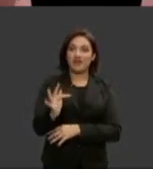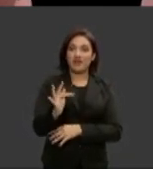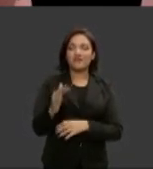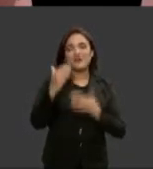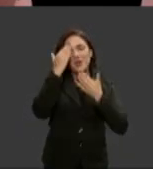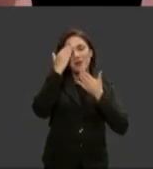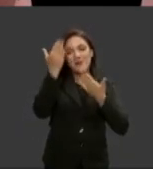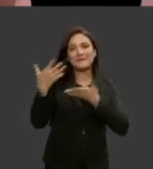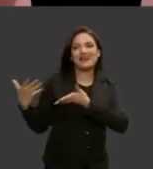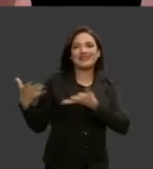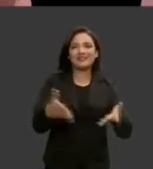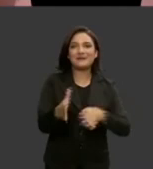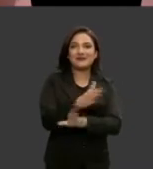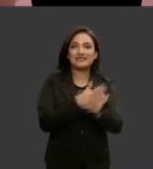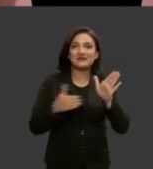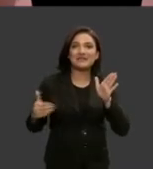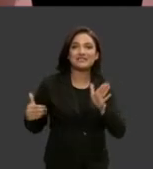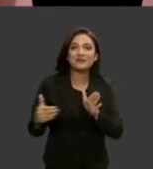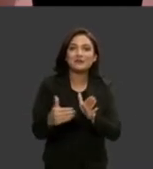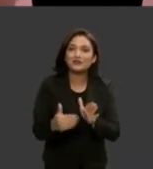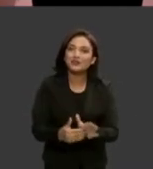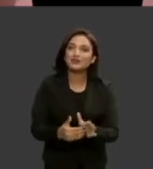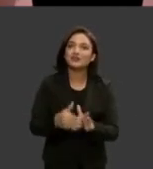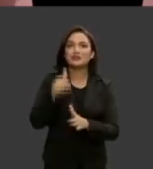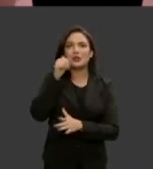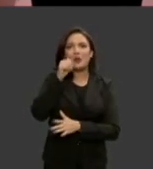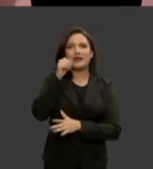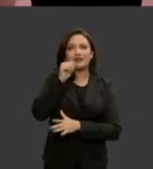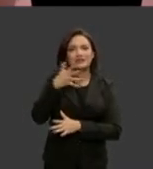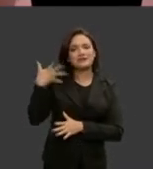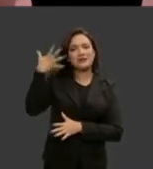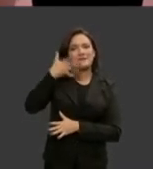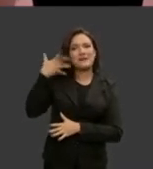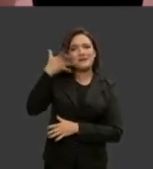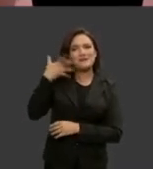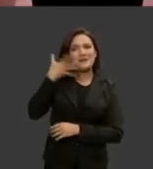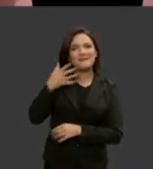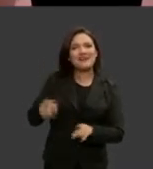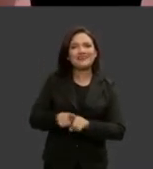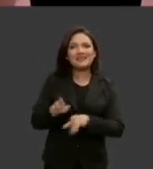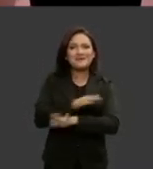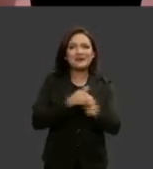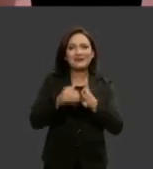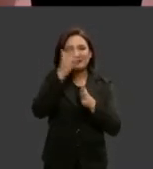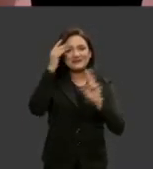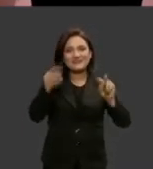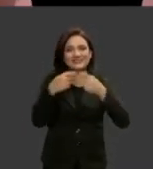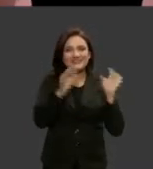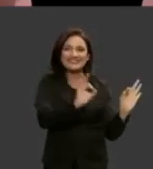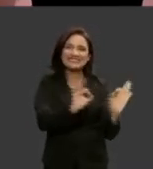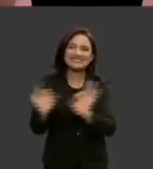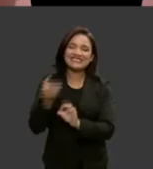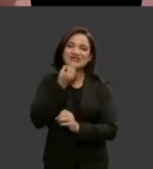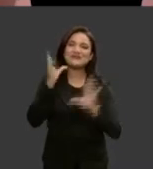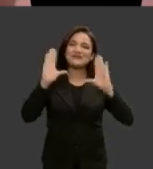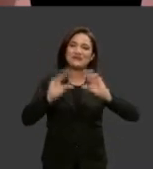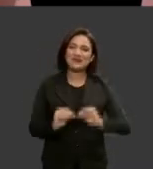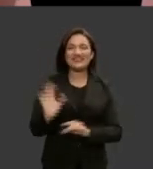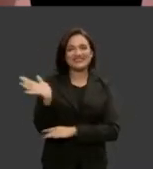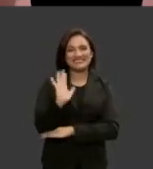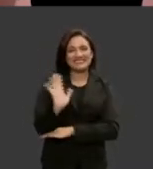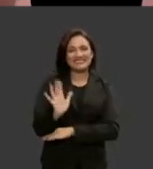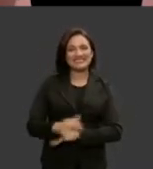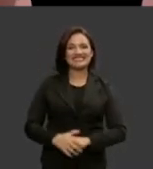eu agradeço a participação de todas essas formadoras de opinião e todas as pessoas que estão nos assistindo boa